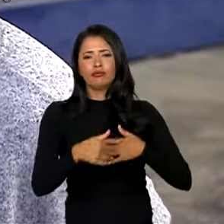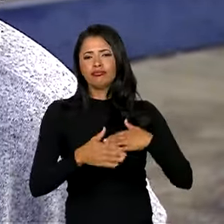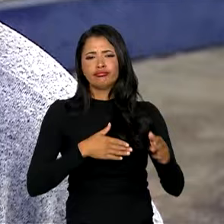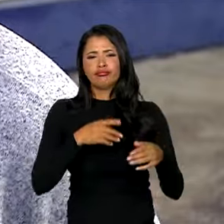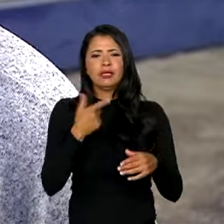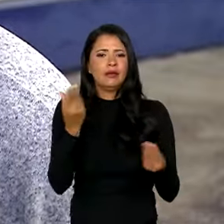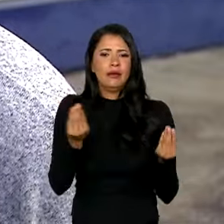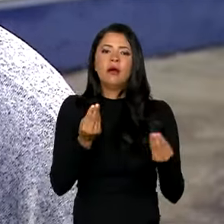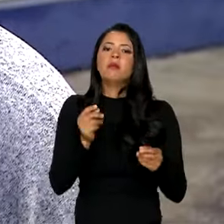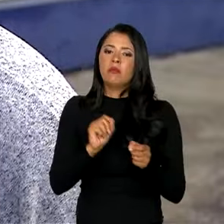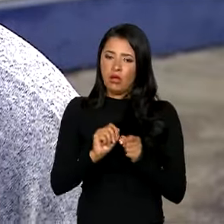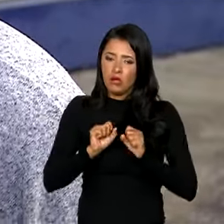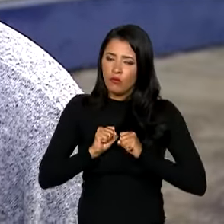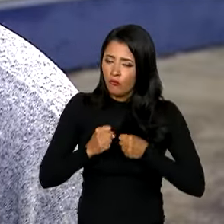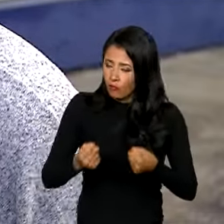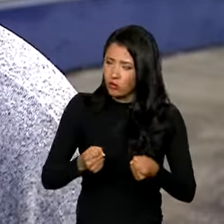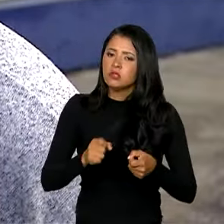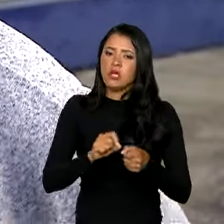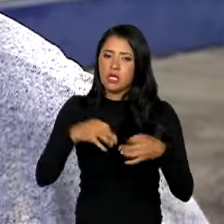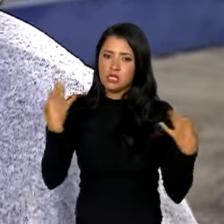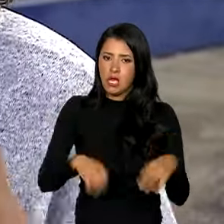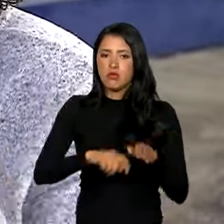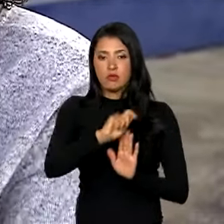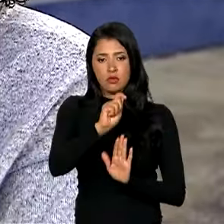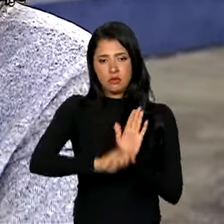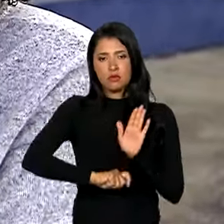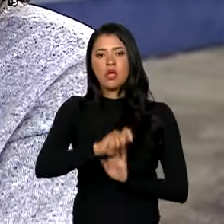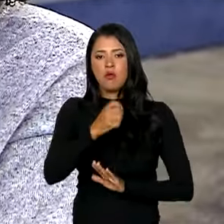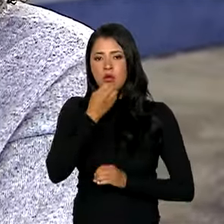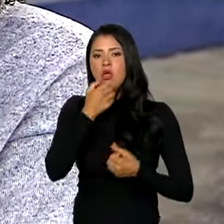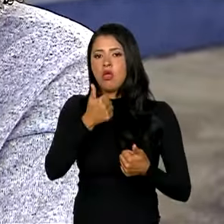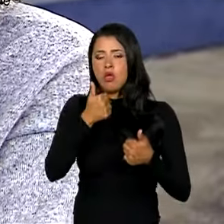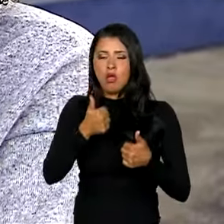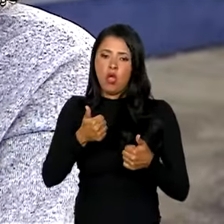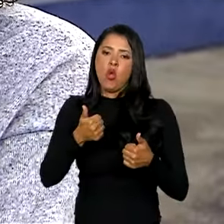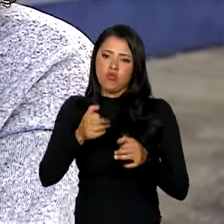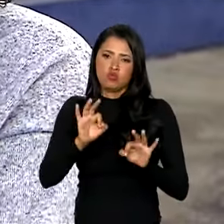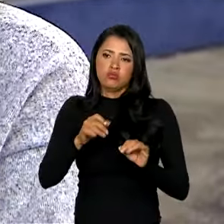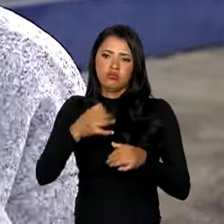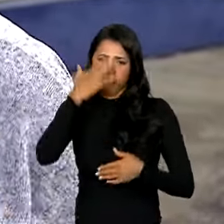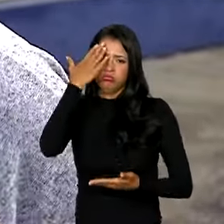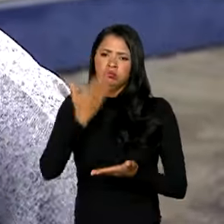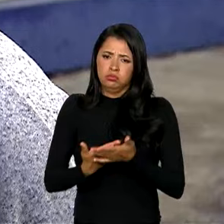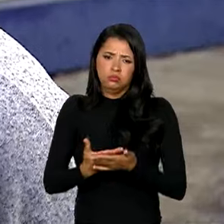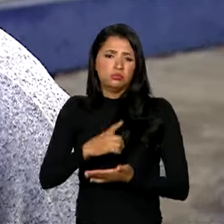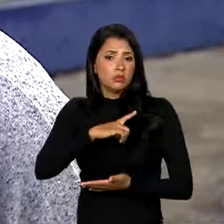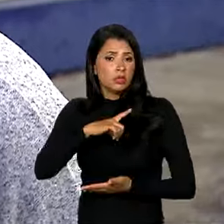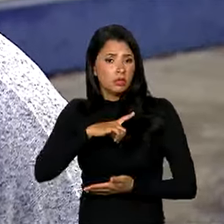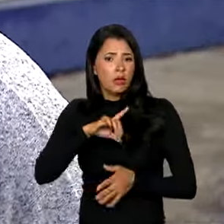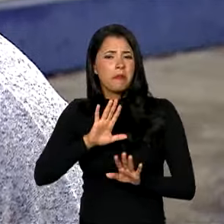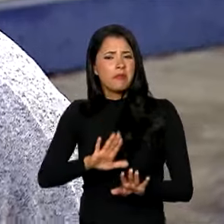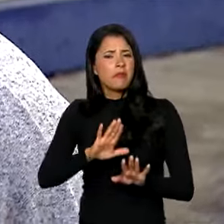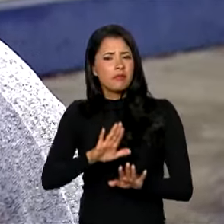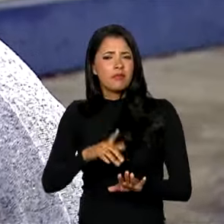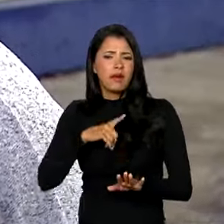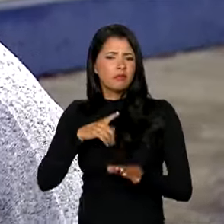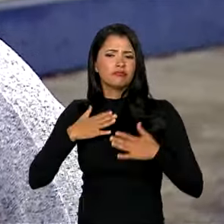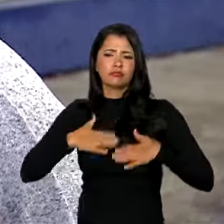não fiz. Mas, principalmente na redação, eu estou bem confiante, mas eu saio bem tranquila.